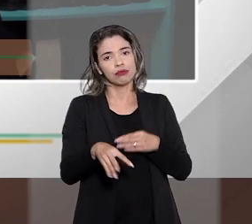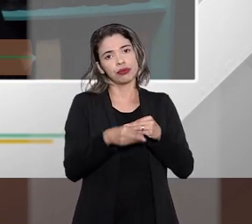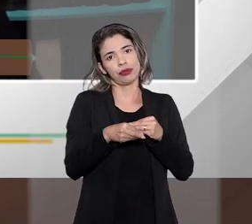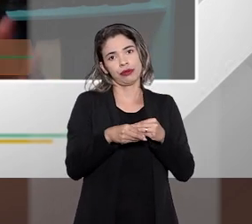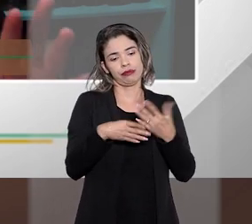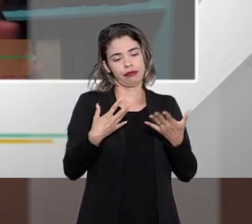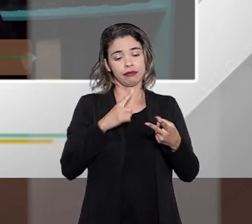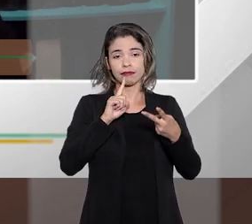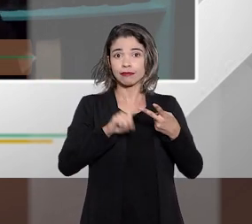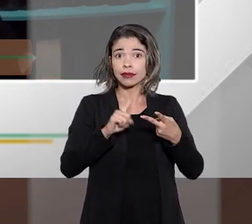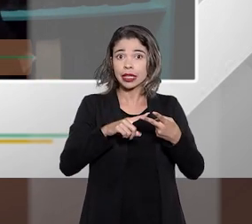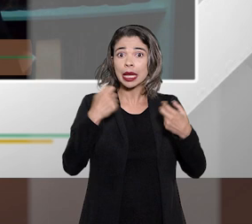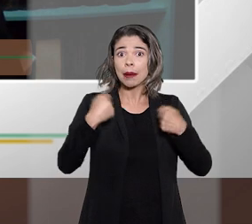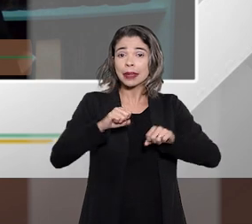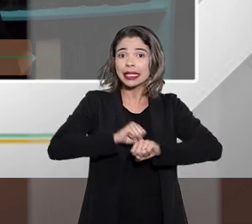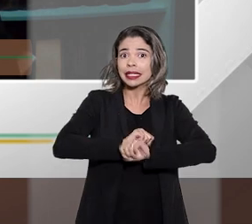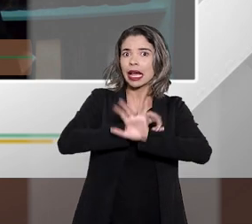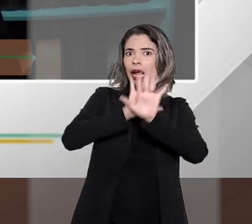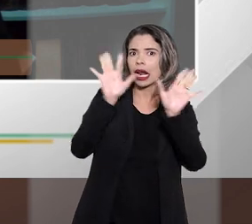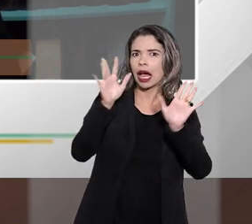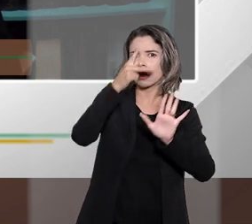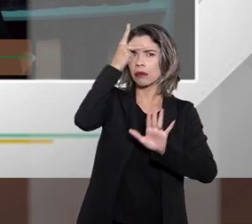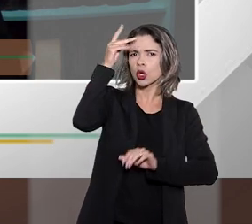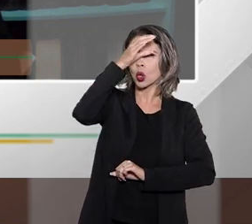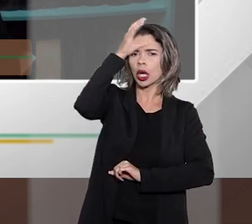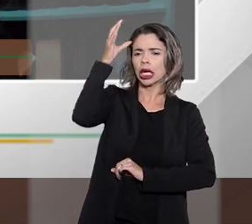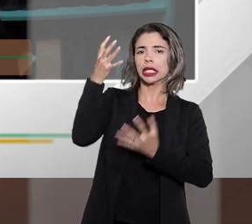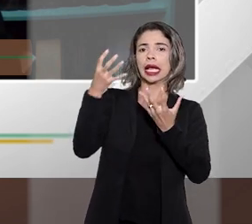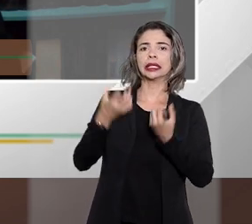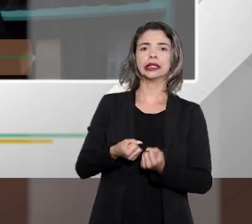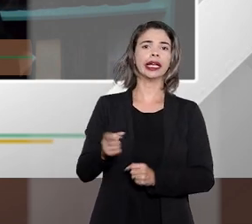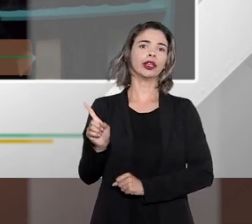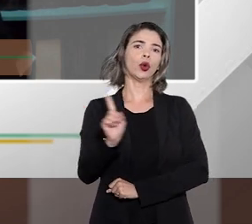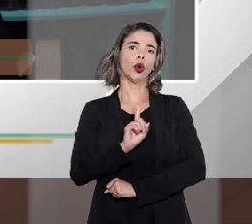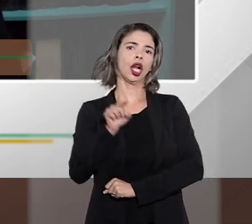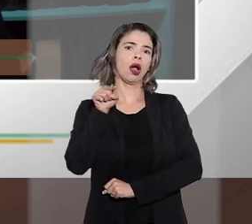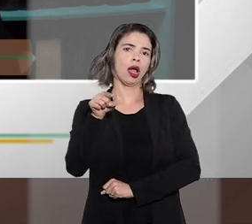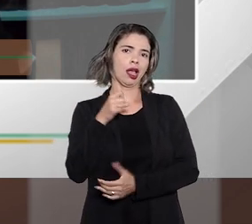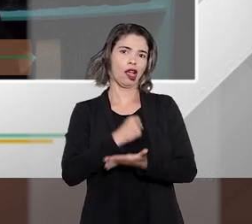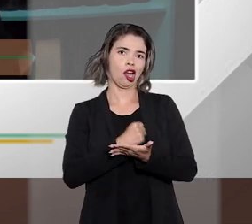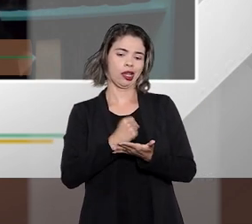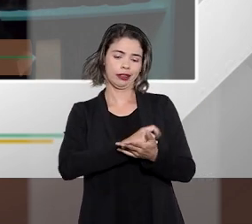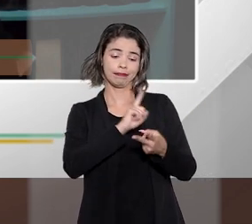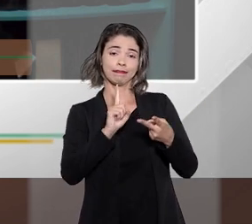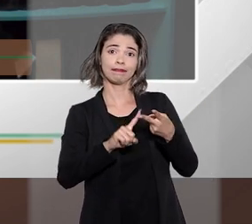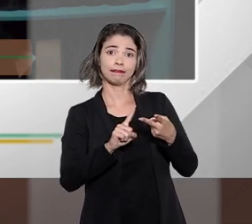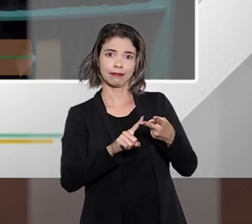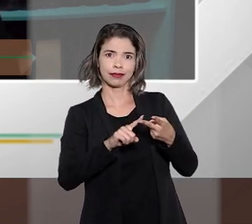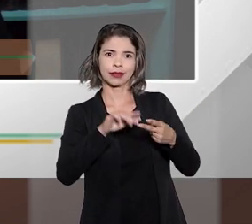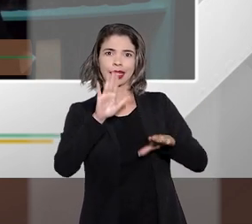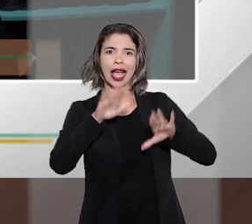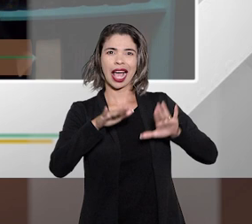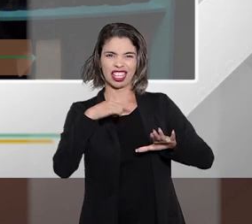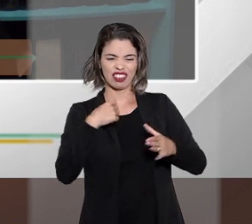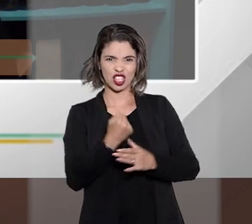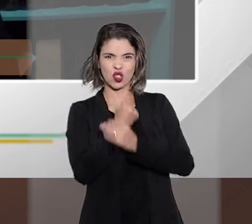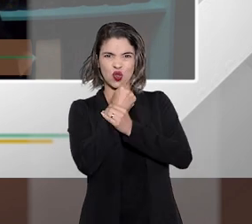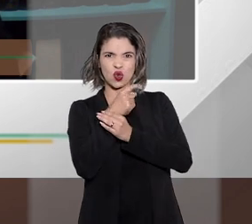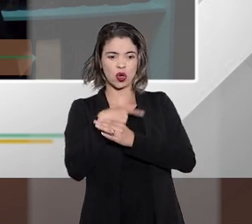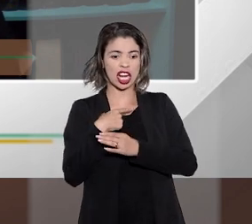deve ser claro, até para o consumidor opte ou não por aquela contratação, muitas vezes esse seguro é empurrado